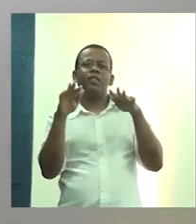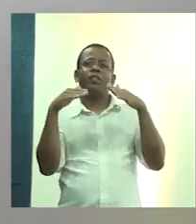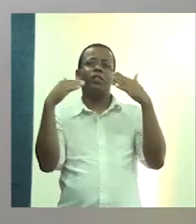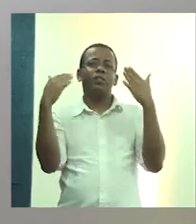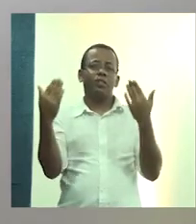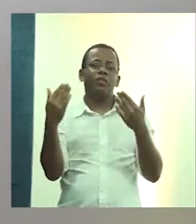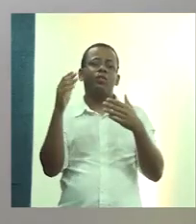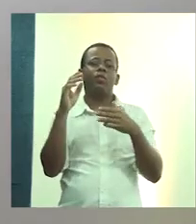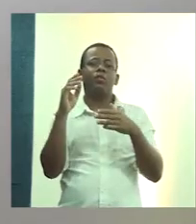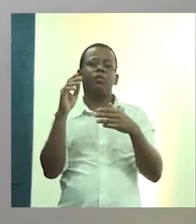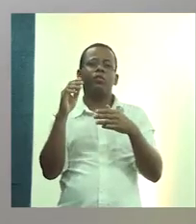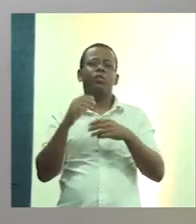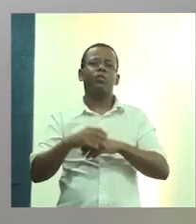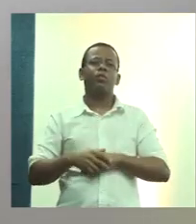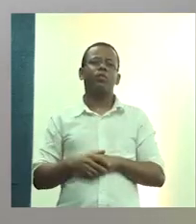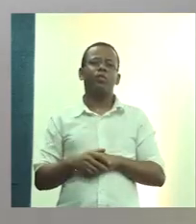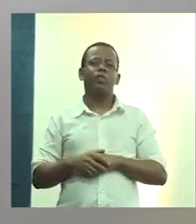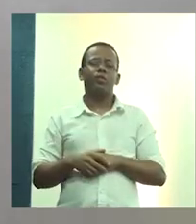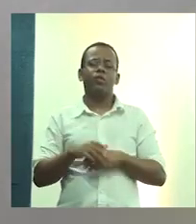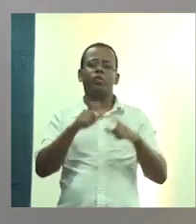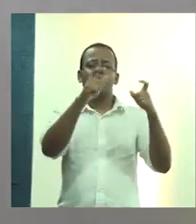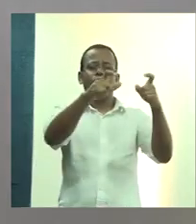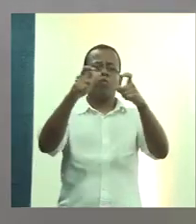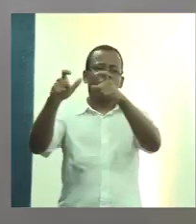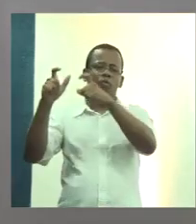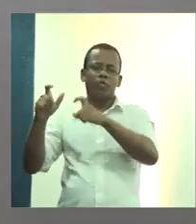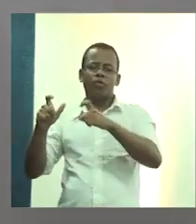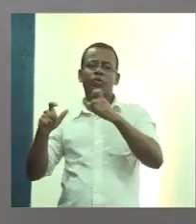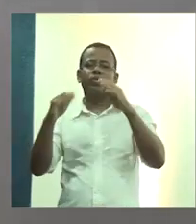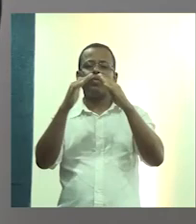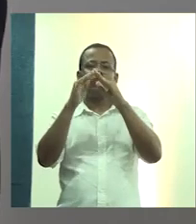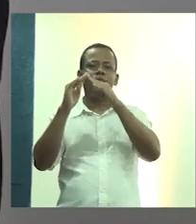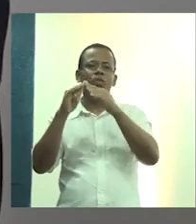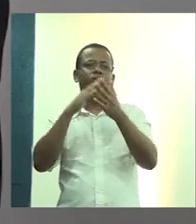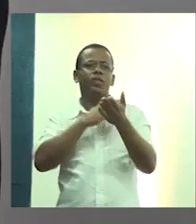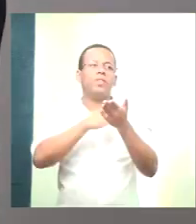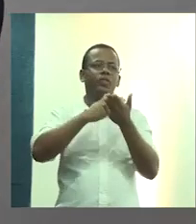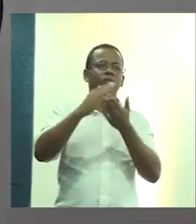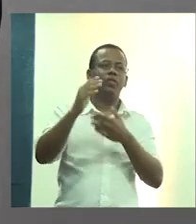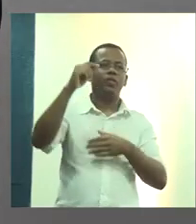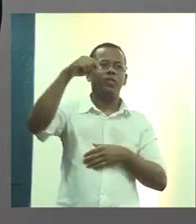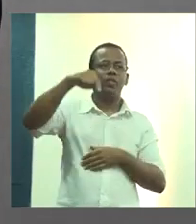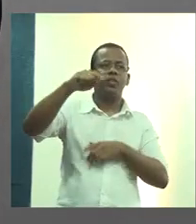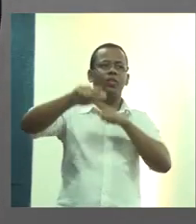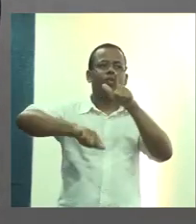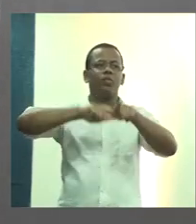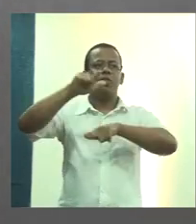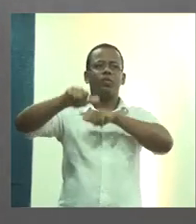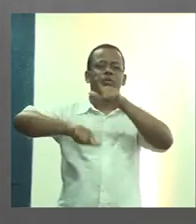voltam para os seus locais de origem, e aí se começa esse trabalho também.